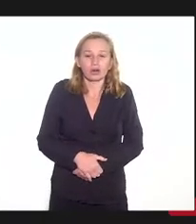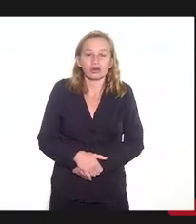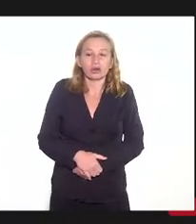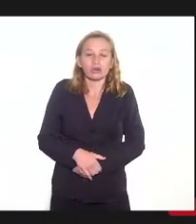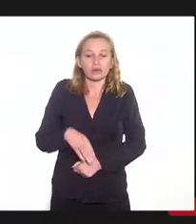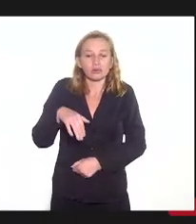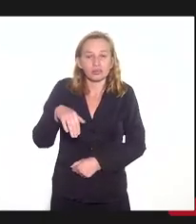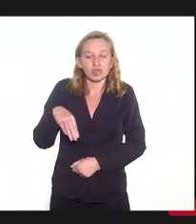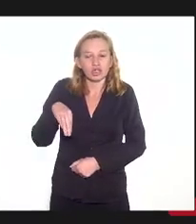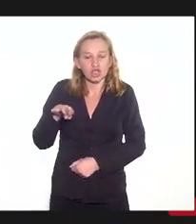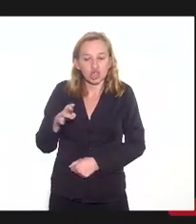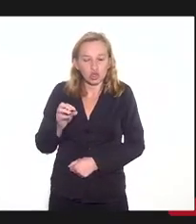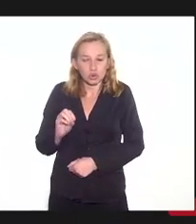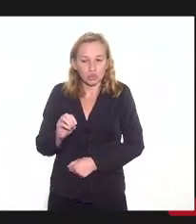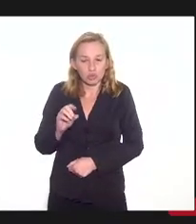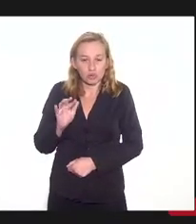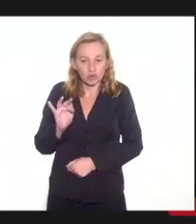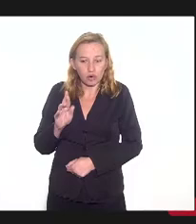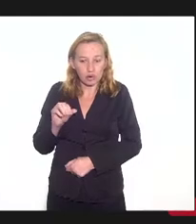mais que um aliminar